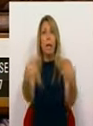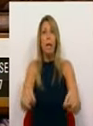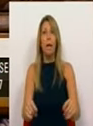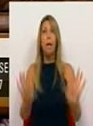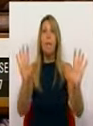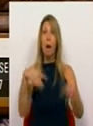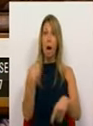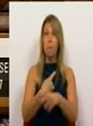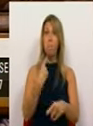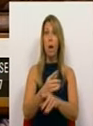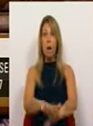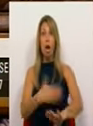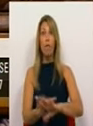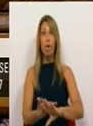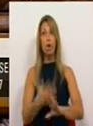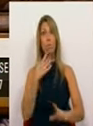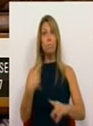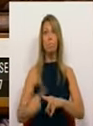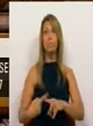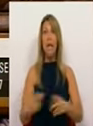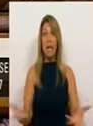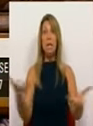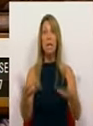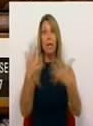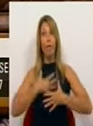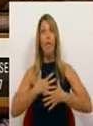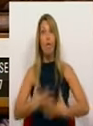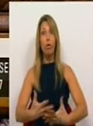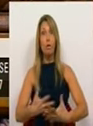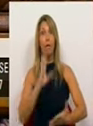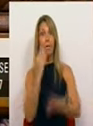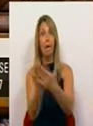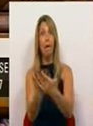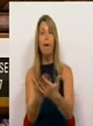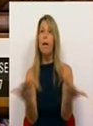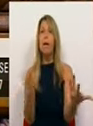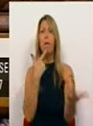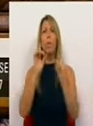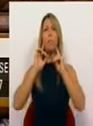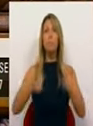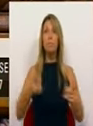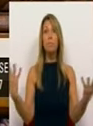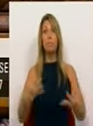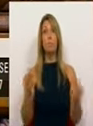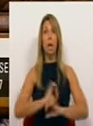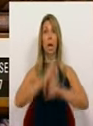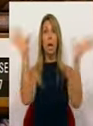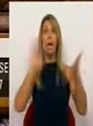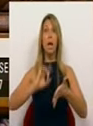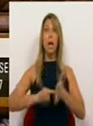reforço dos incentivos ao voluntariado, não se pode ignorar a evidente necessidade de uma maior